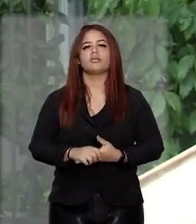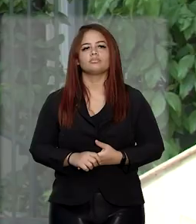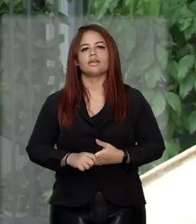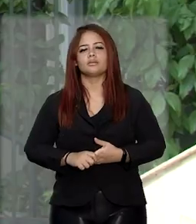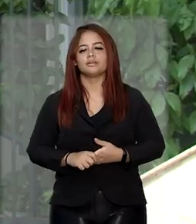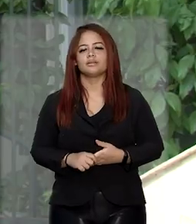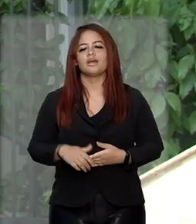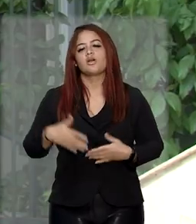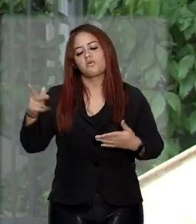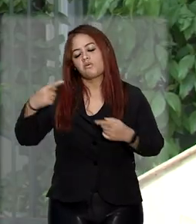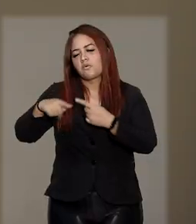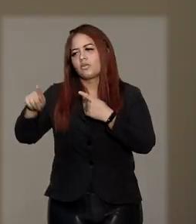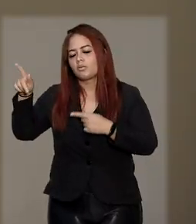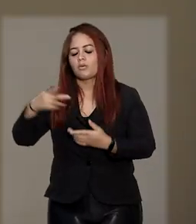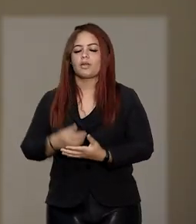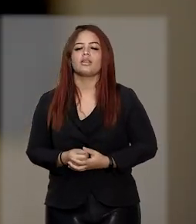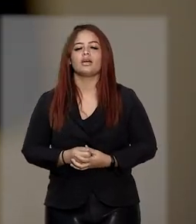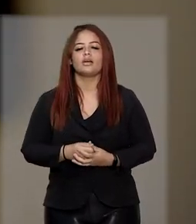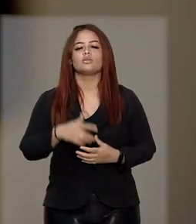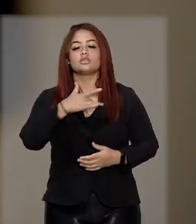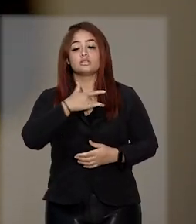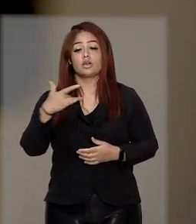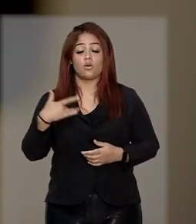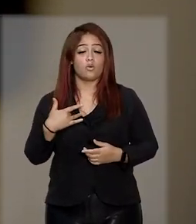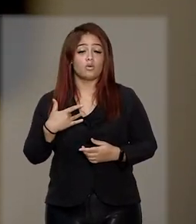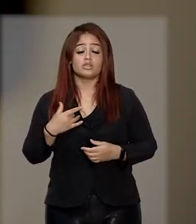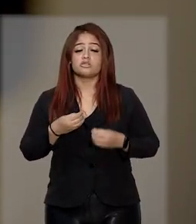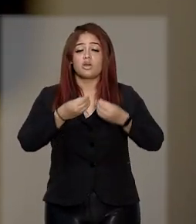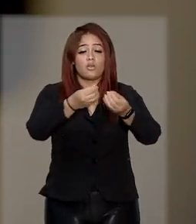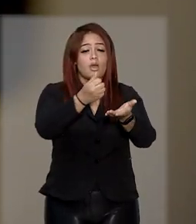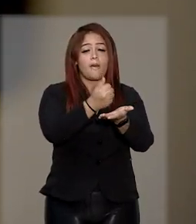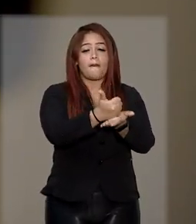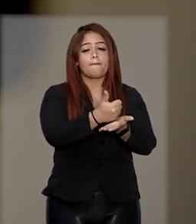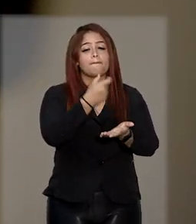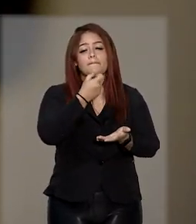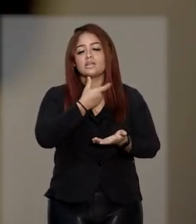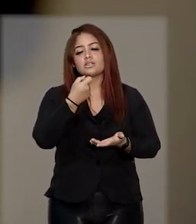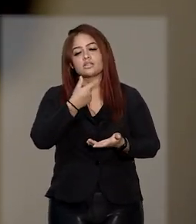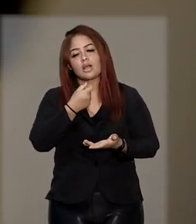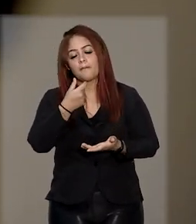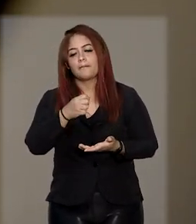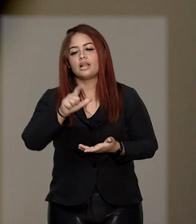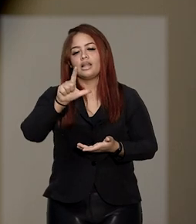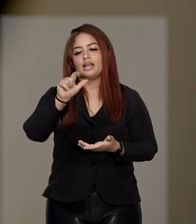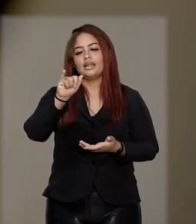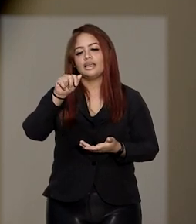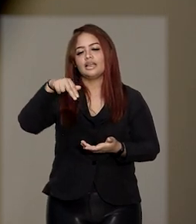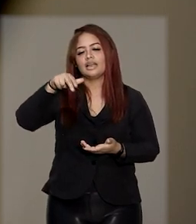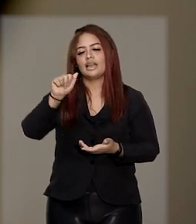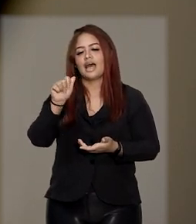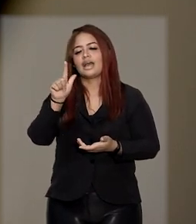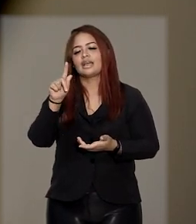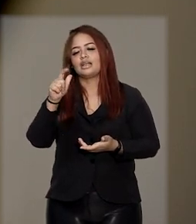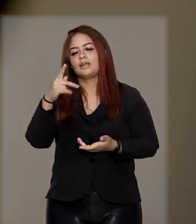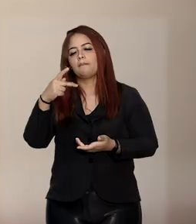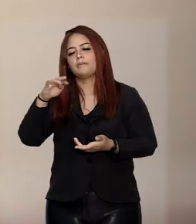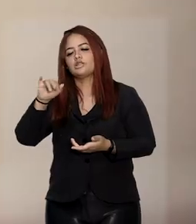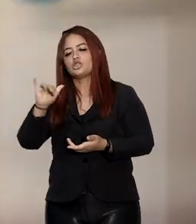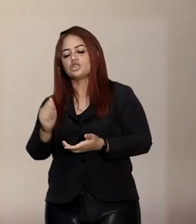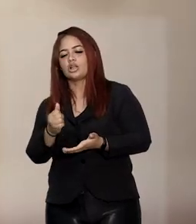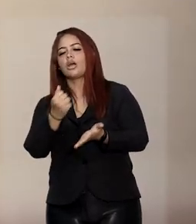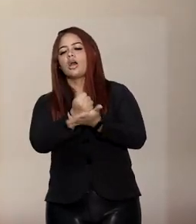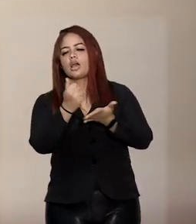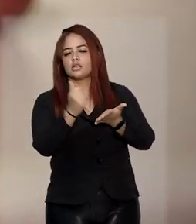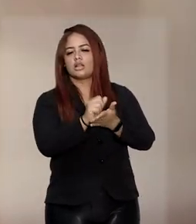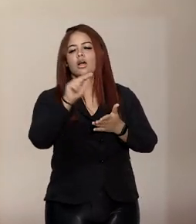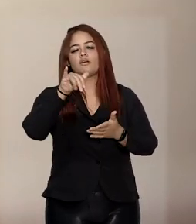estadual de saúde em virtude do não fornecimento do medicamento linagliptina, registrado na Anvisa, mas